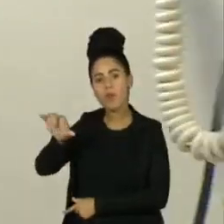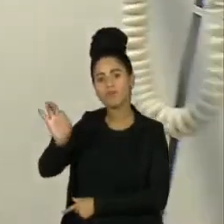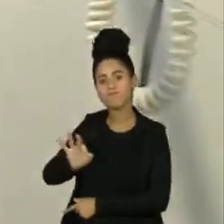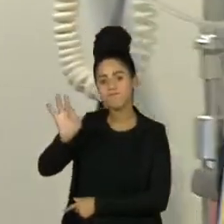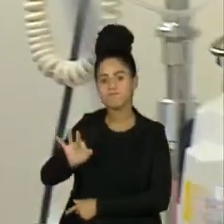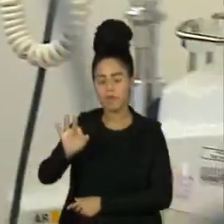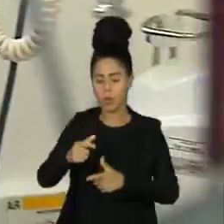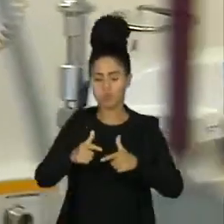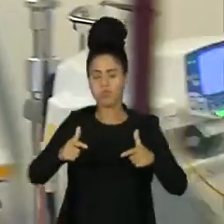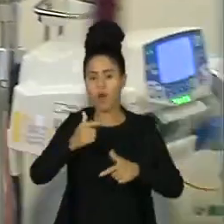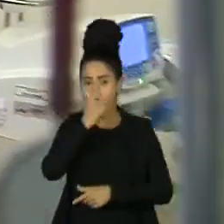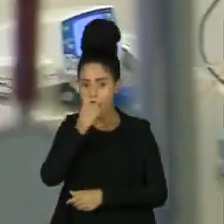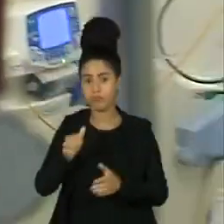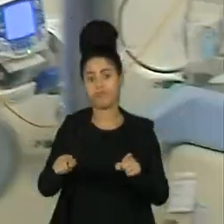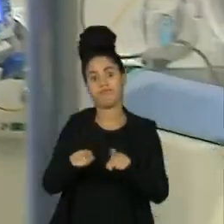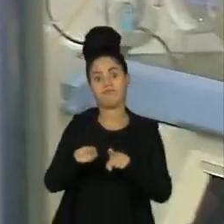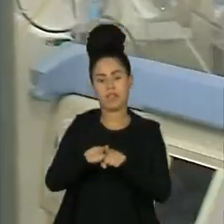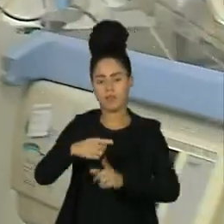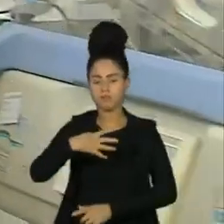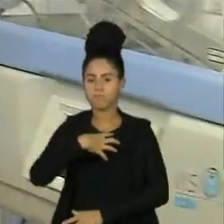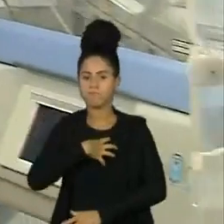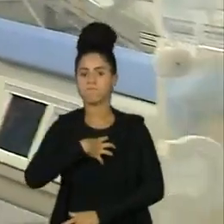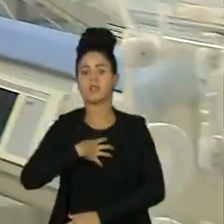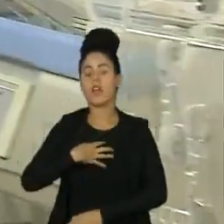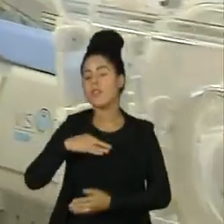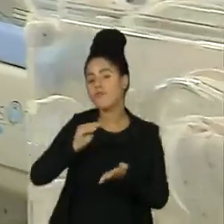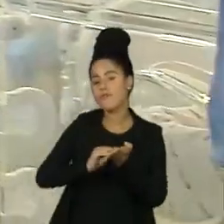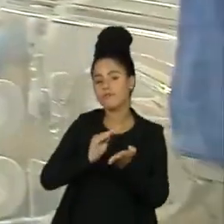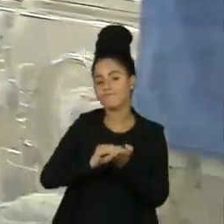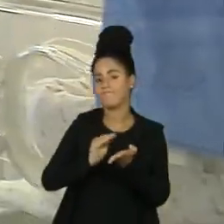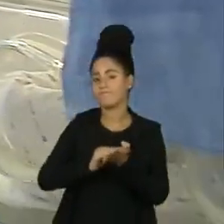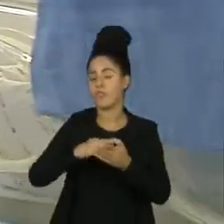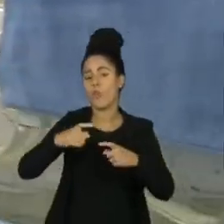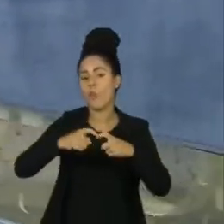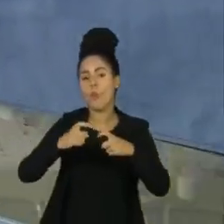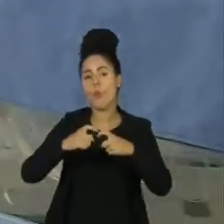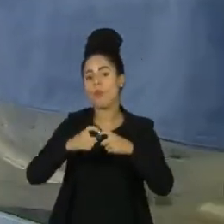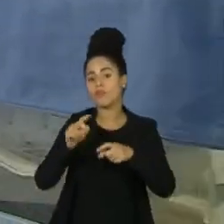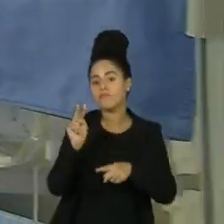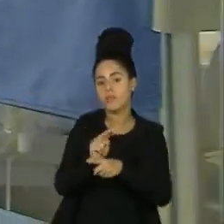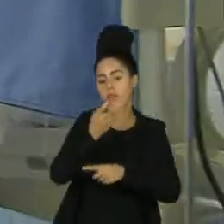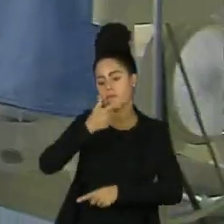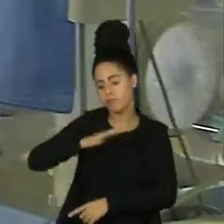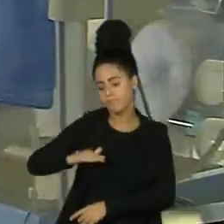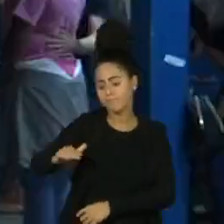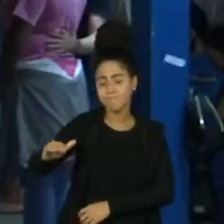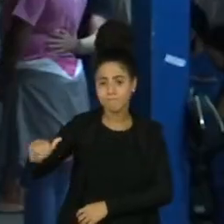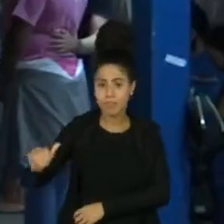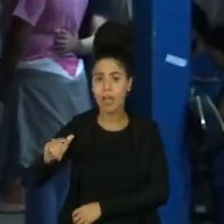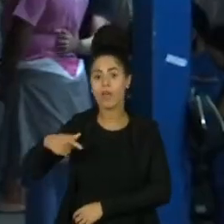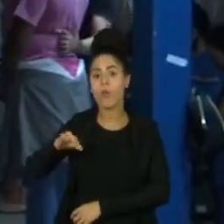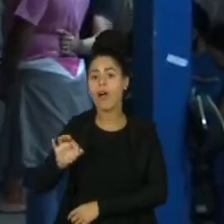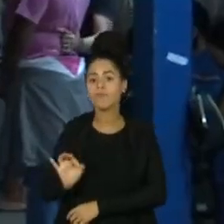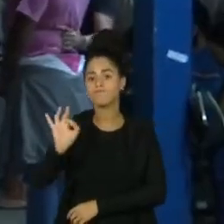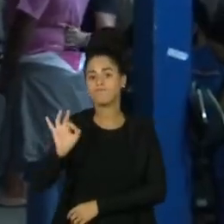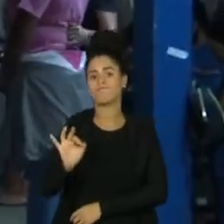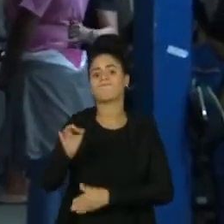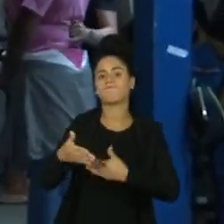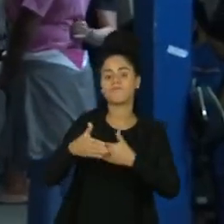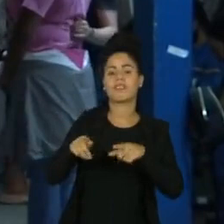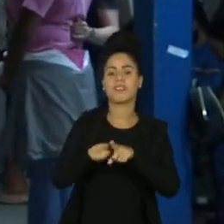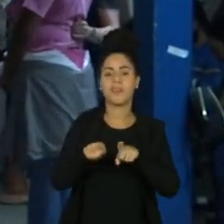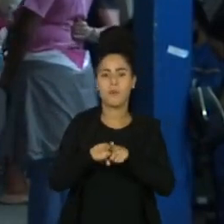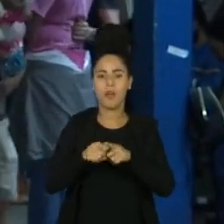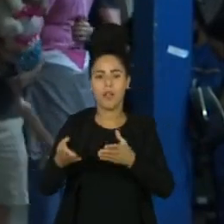Em Salvador, o problema é a falta de leitos pediátricos na UTI, que chegou a 100% de ocupação. Os hospitais lotados